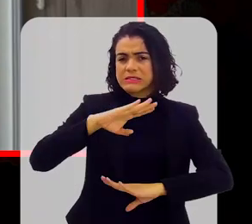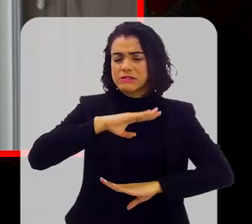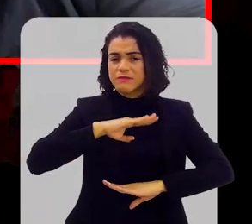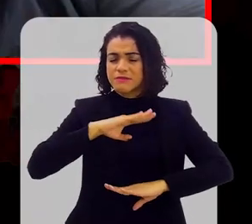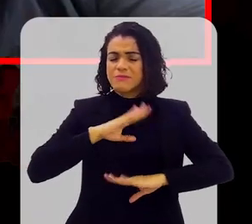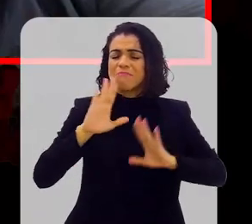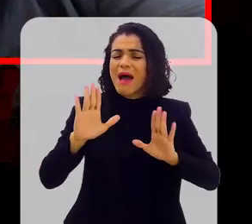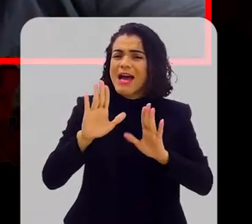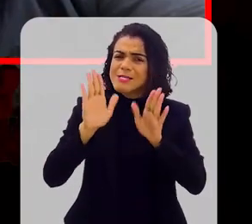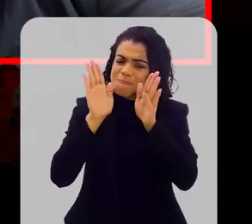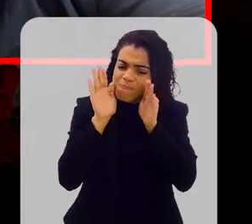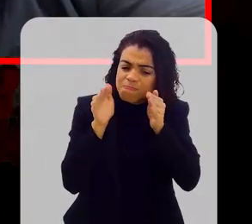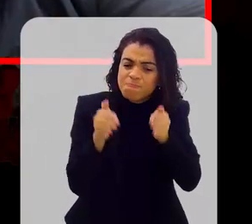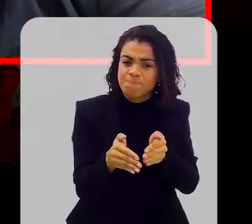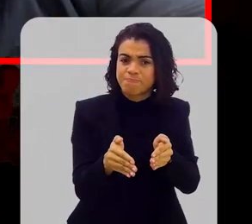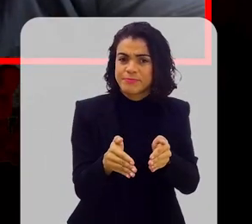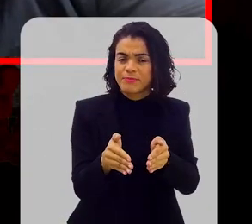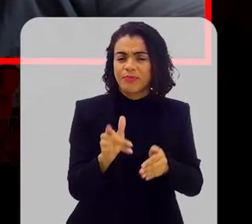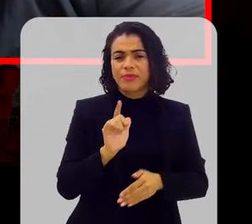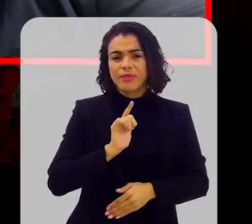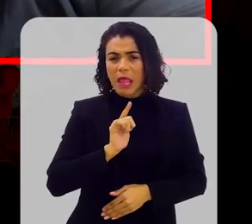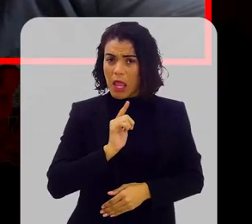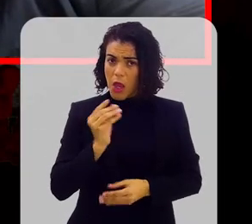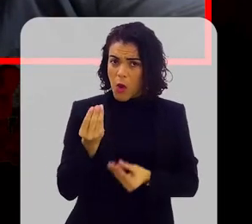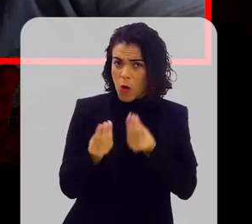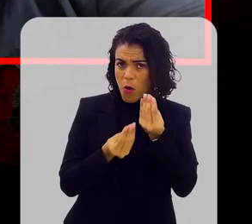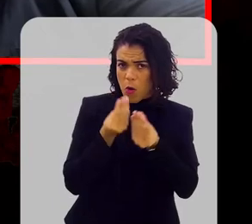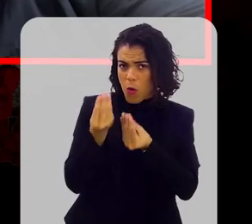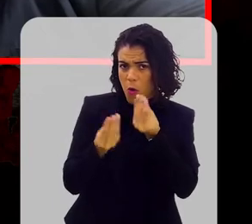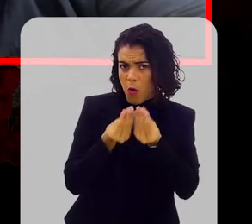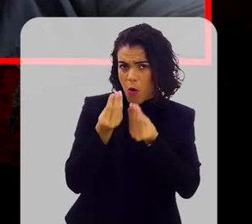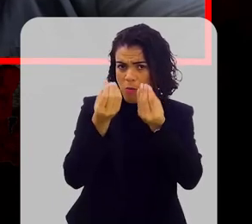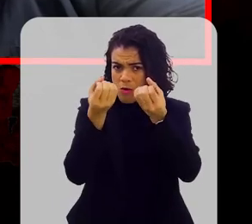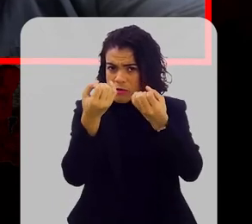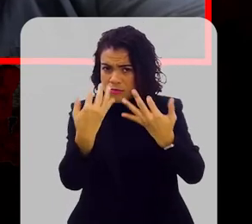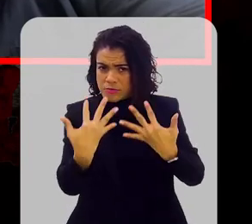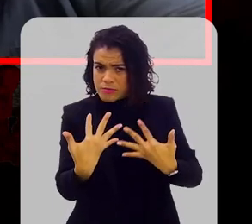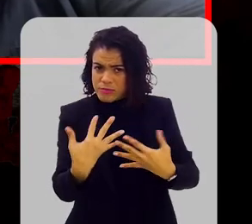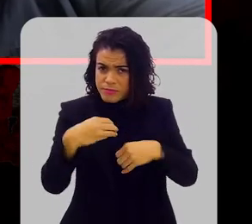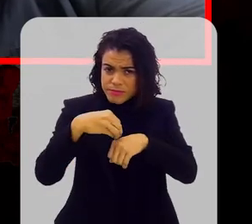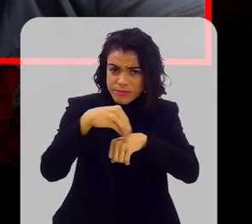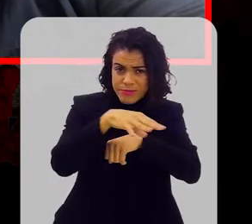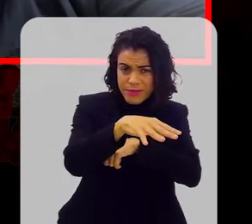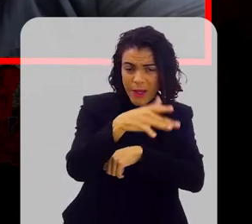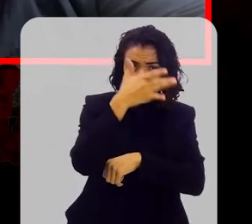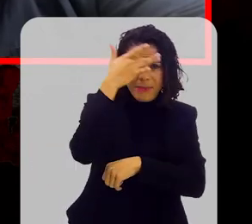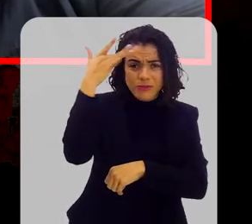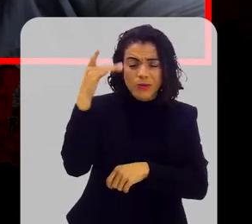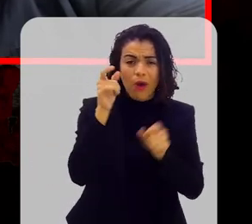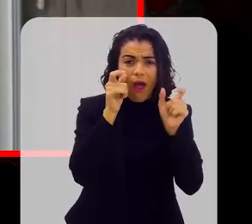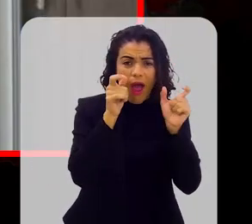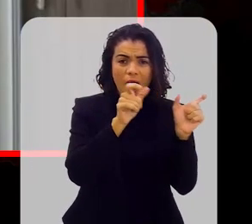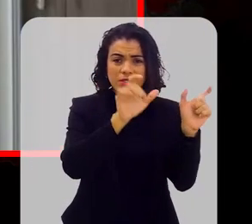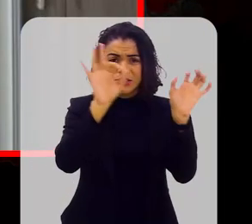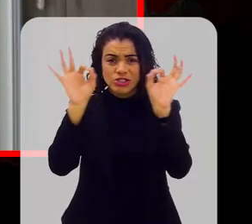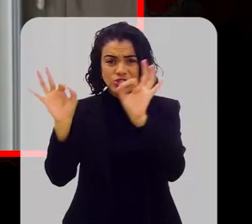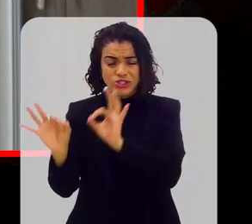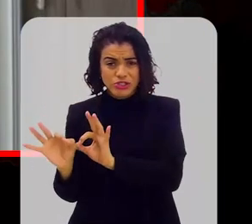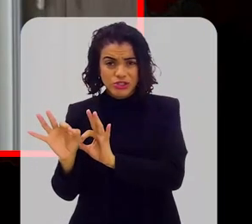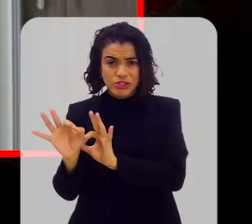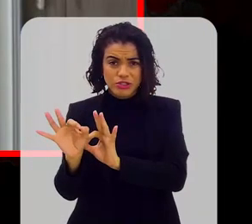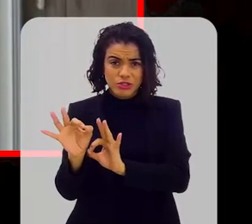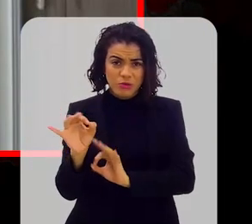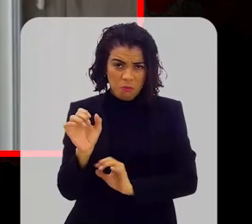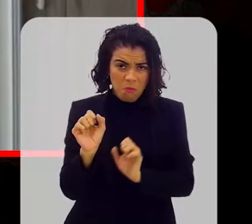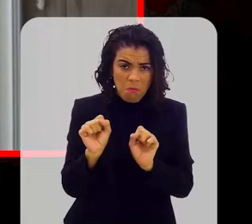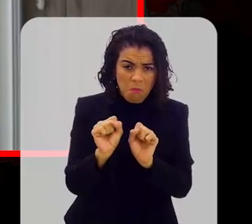poderia ser mais específico? A gente tem como descrever aqui e ajudar o nosso espectador. Você